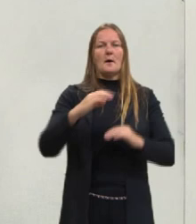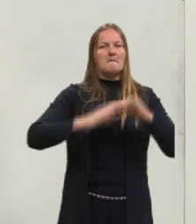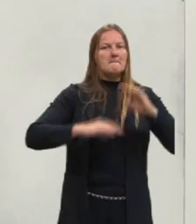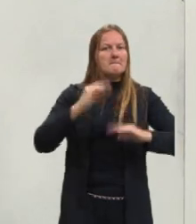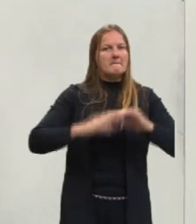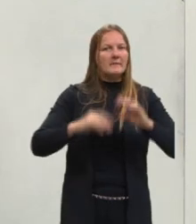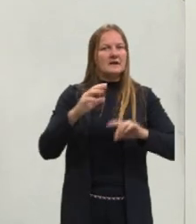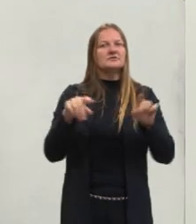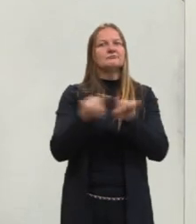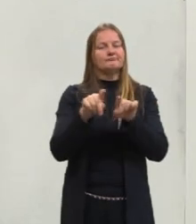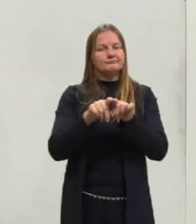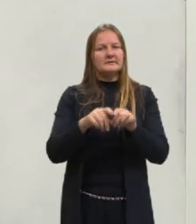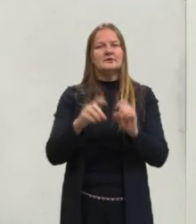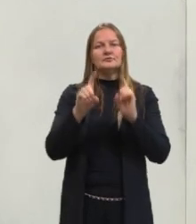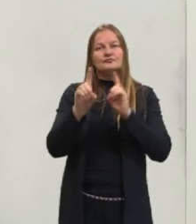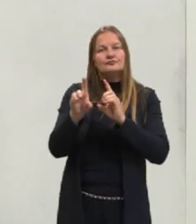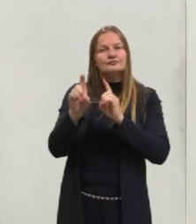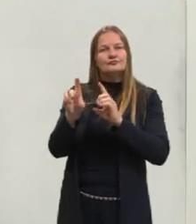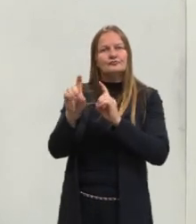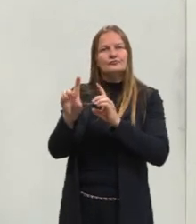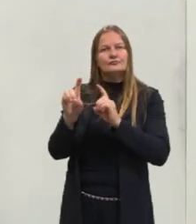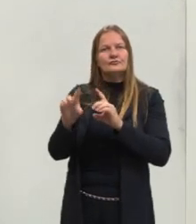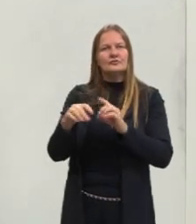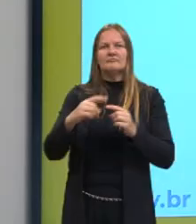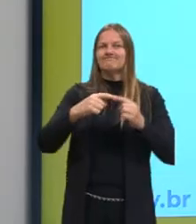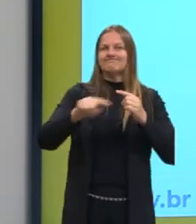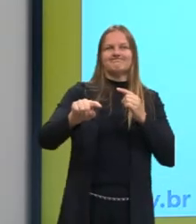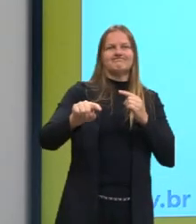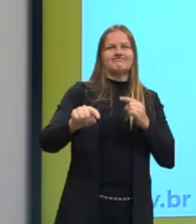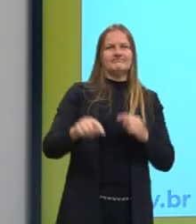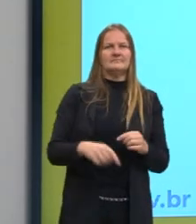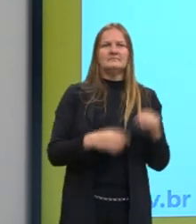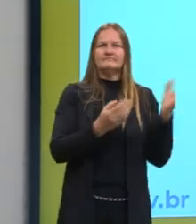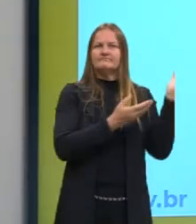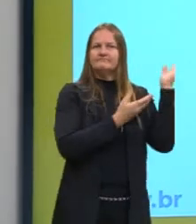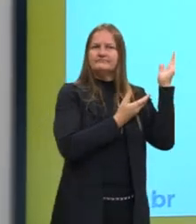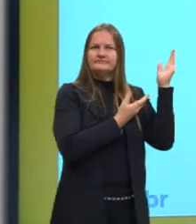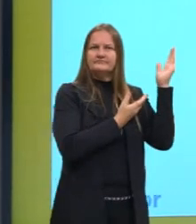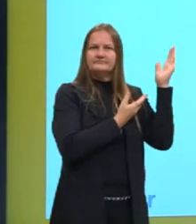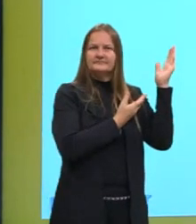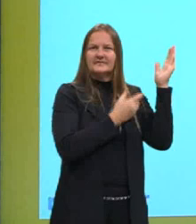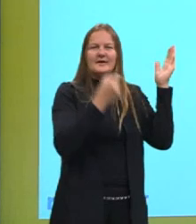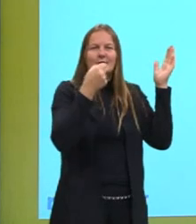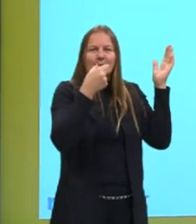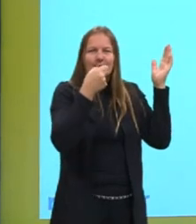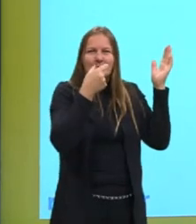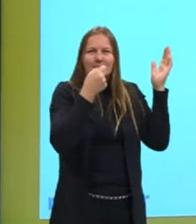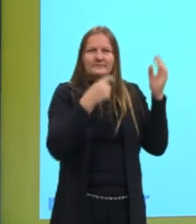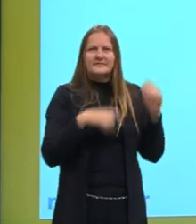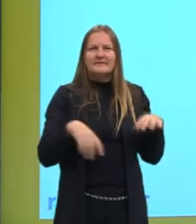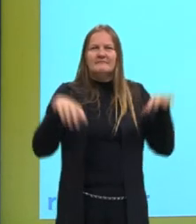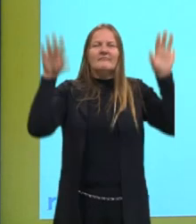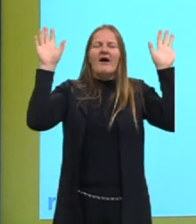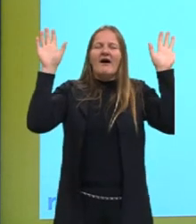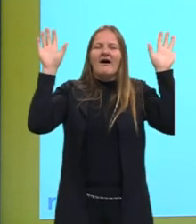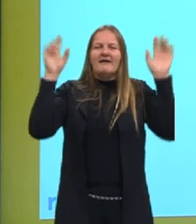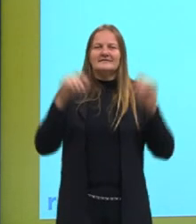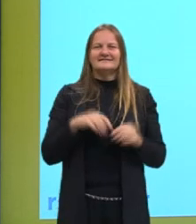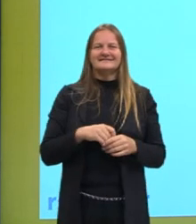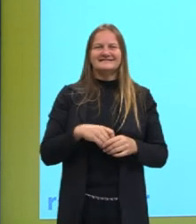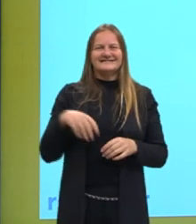quanto na sua doutrina. E aqui nesse slide, a gente tem um outro meme, de um esquilinho com as mãos para cima,